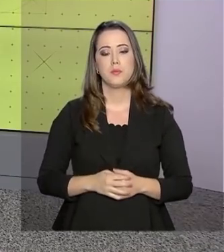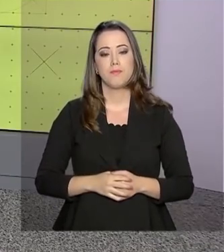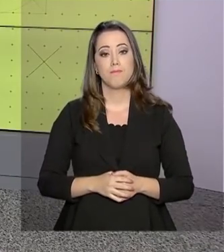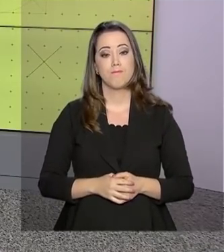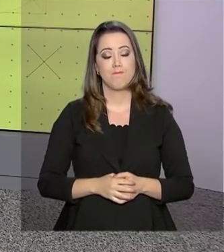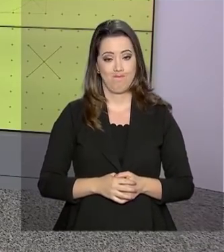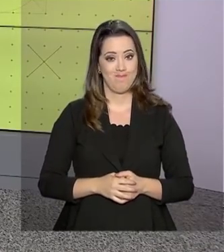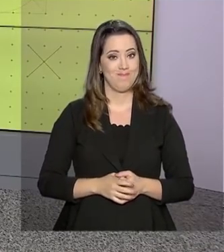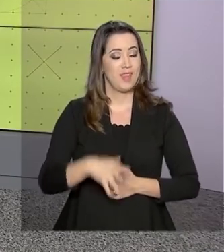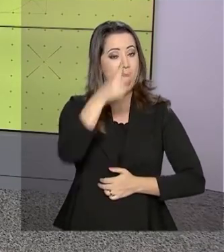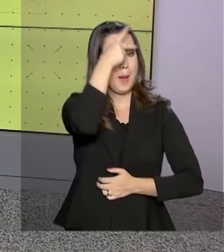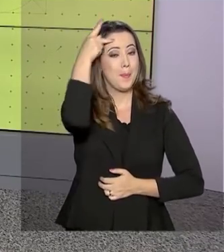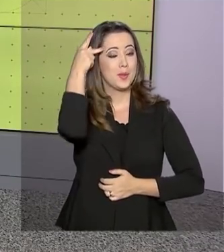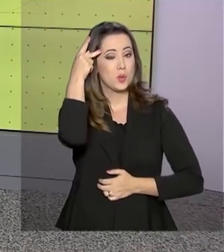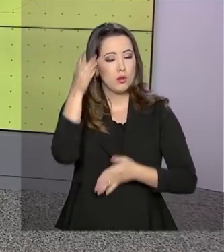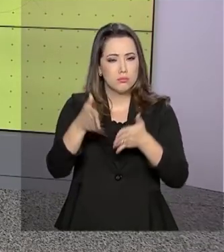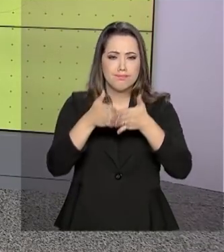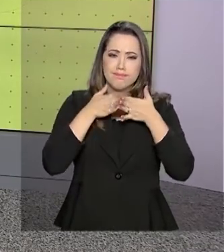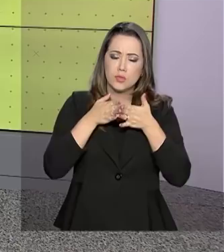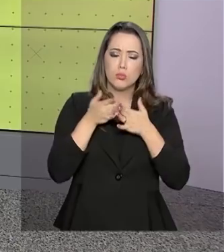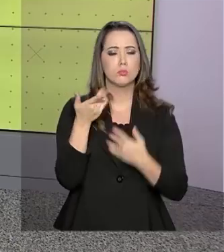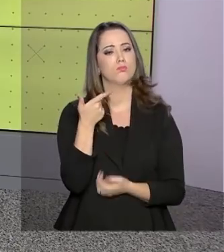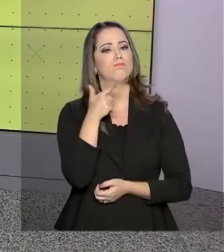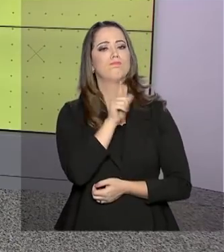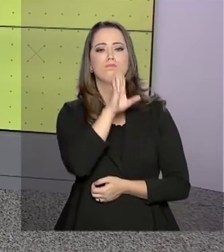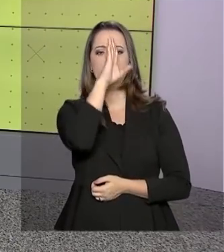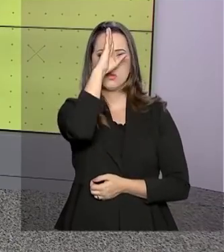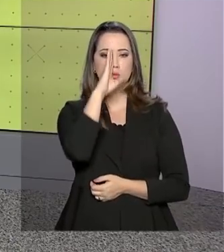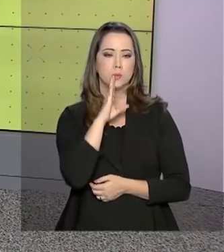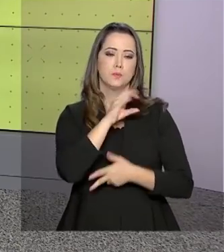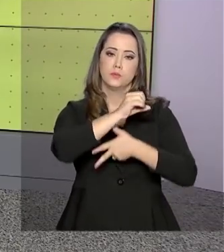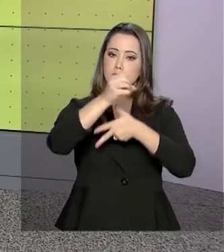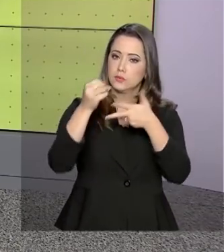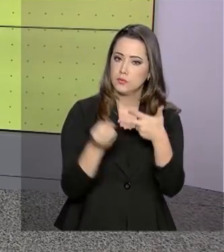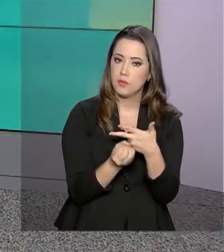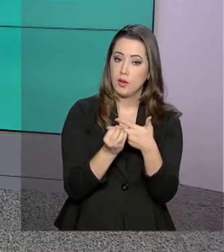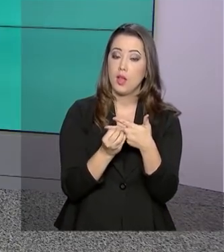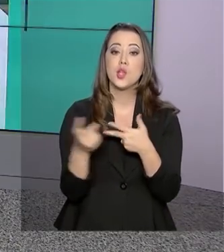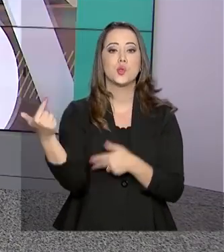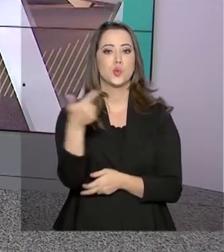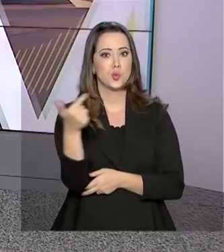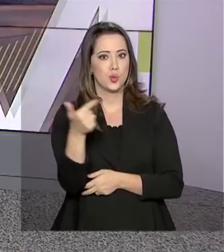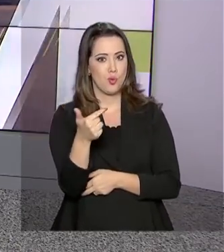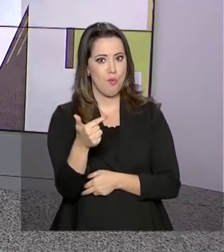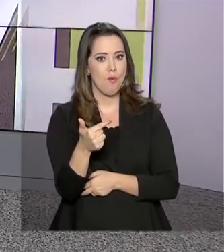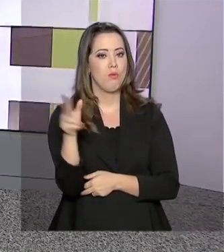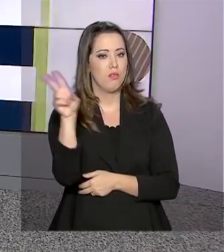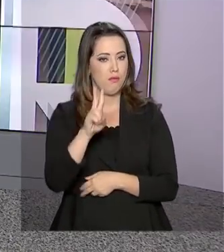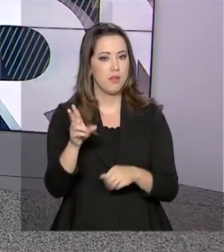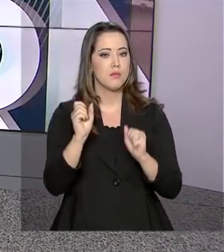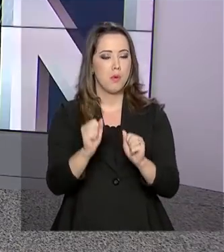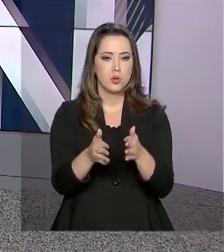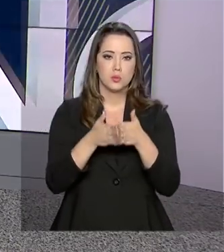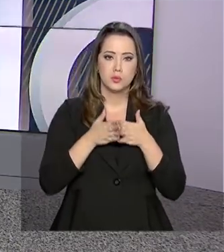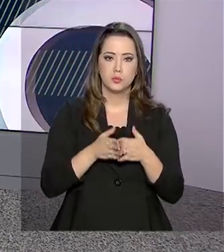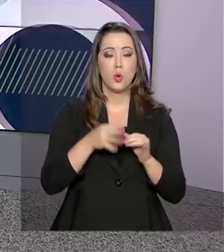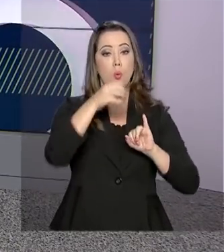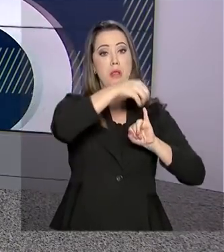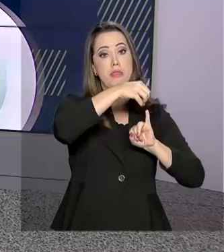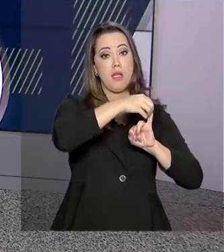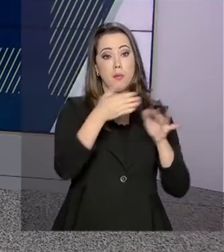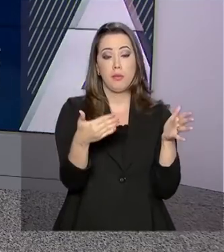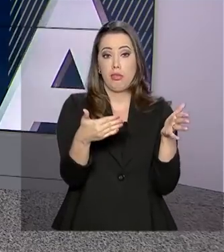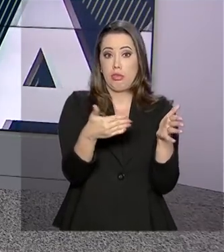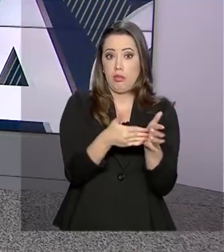Quem solicitou e não conseguiu a isenção da taxa de inscrição do Enem vai ter uma segunda chance. O INEP vai receber até